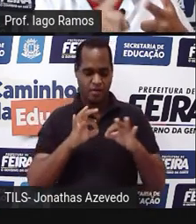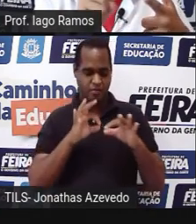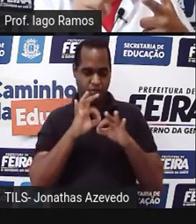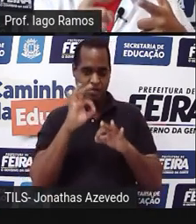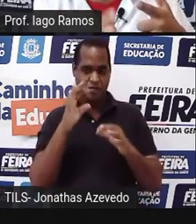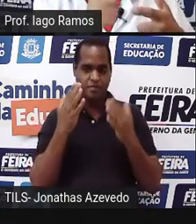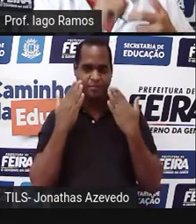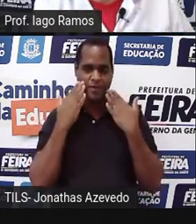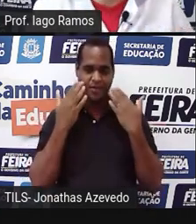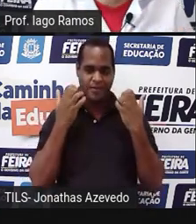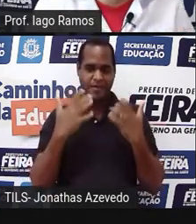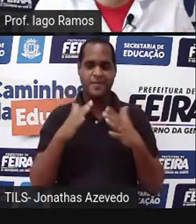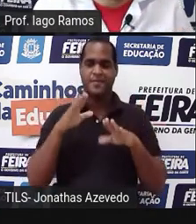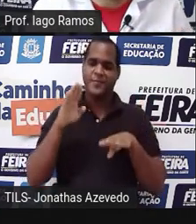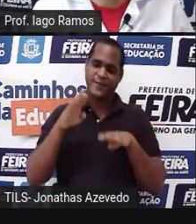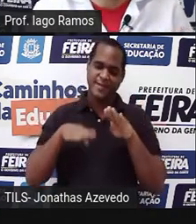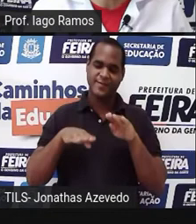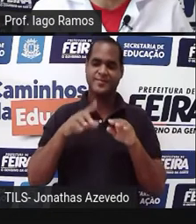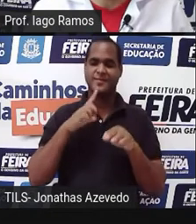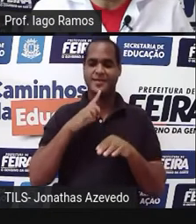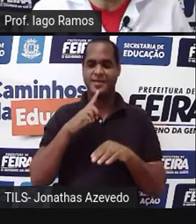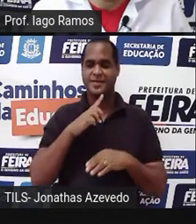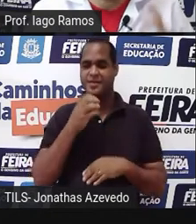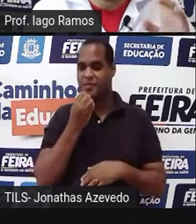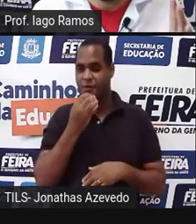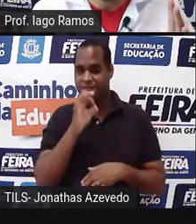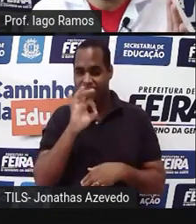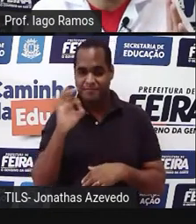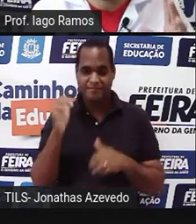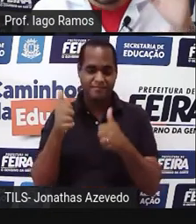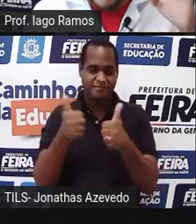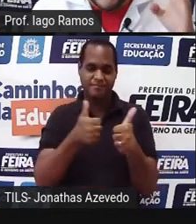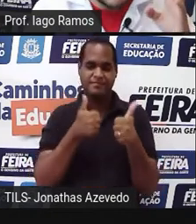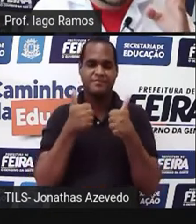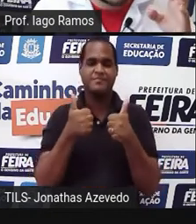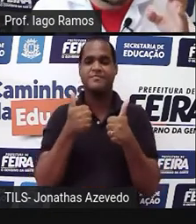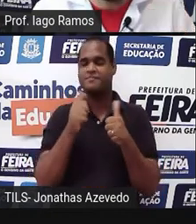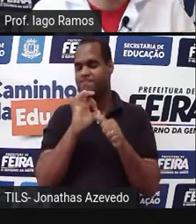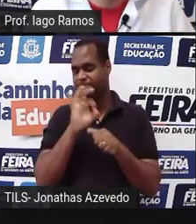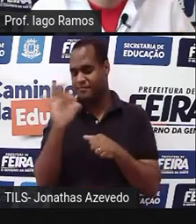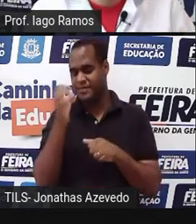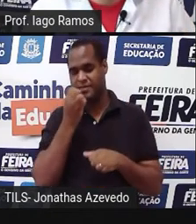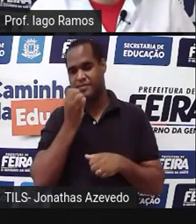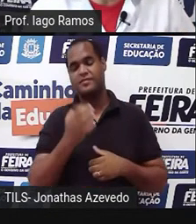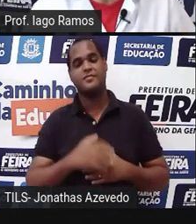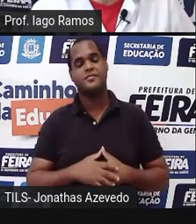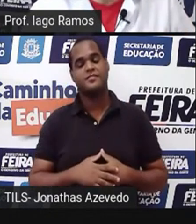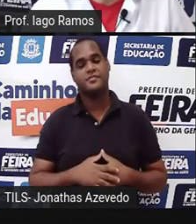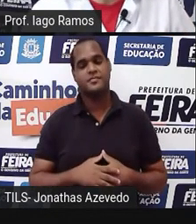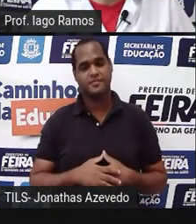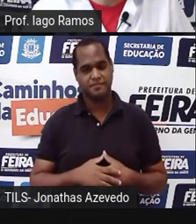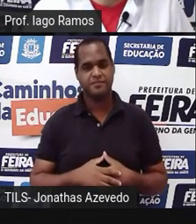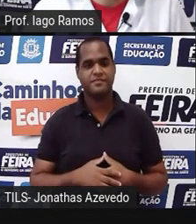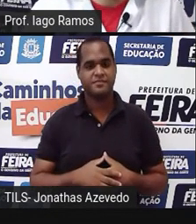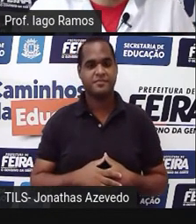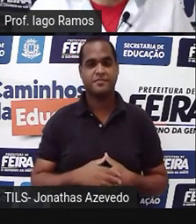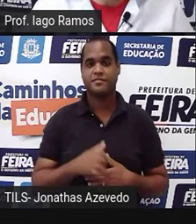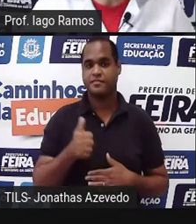proporcionais. Beleza? Tranquilo? Massa. Só que assim,